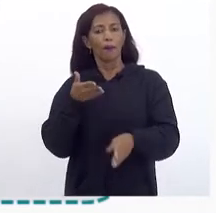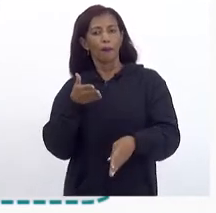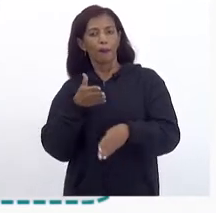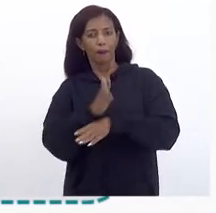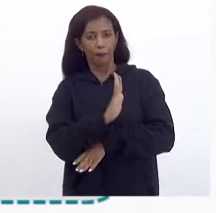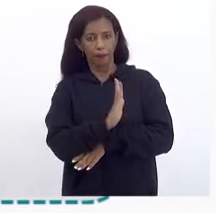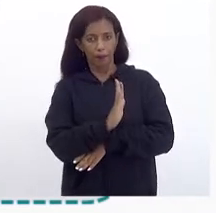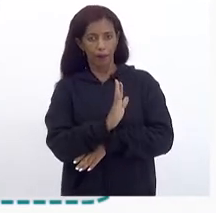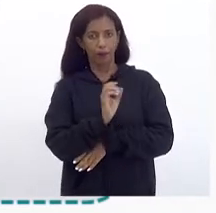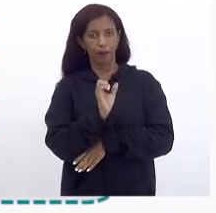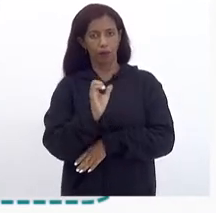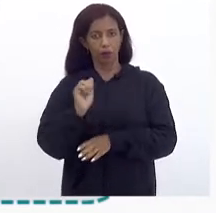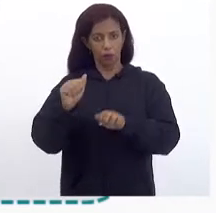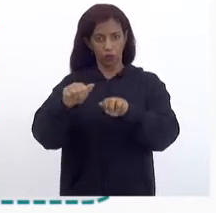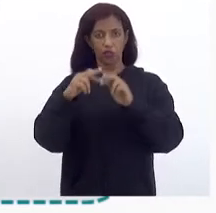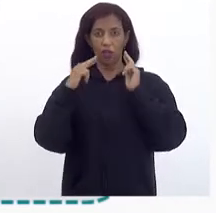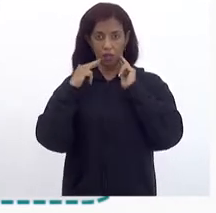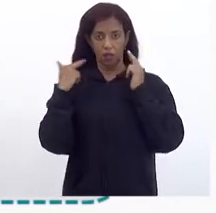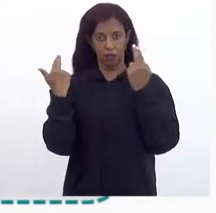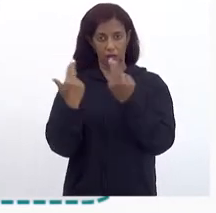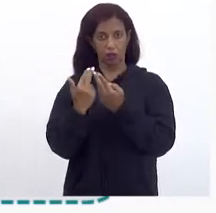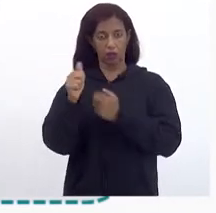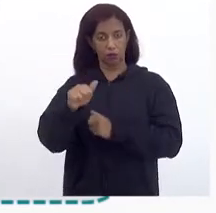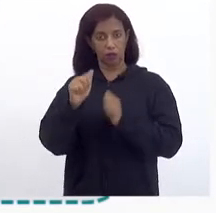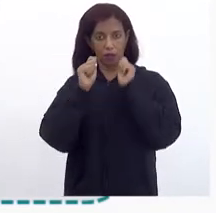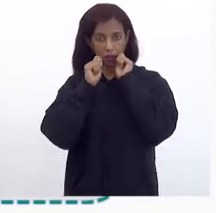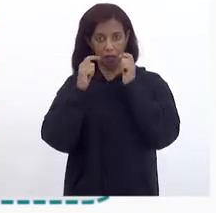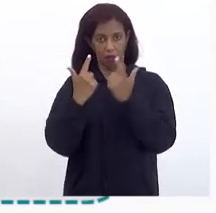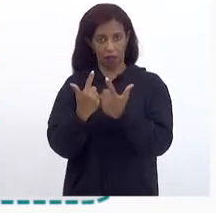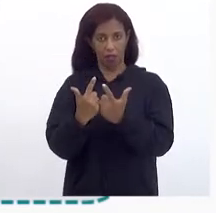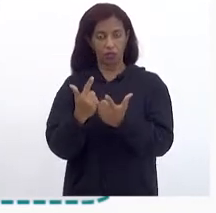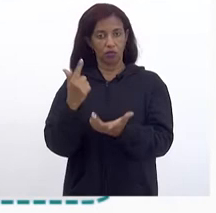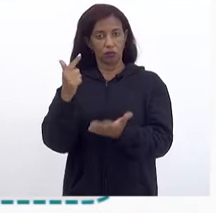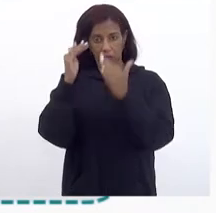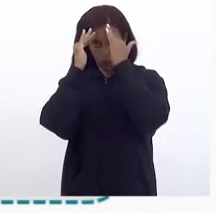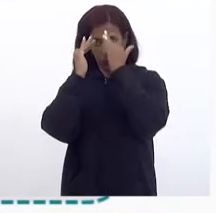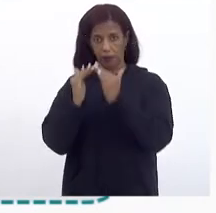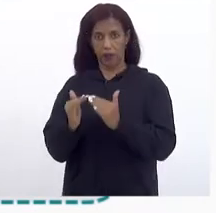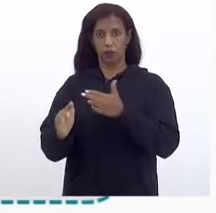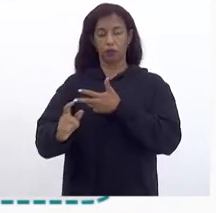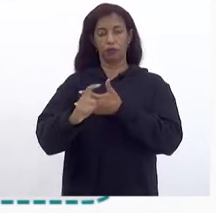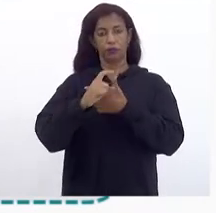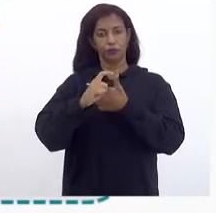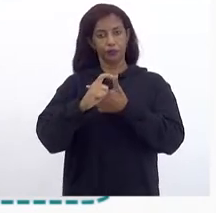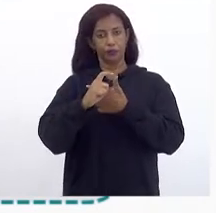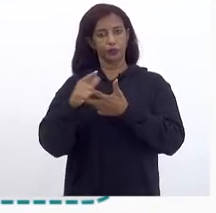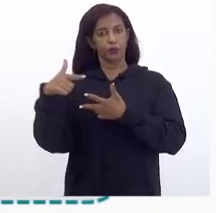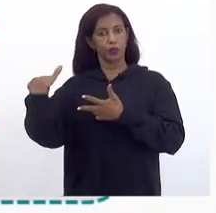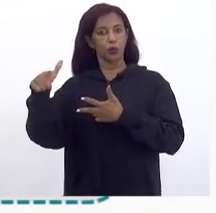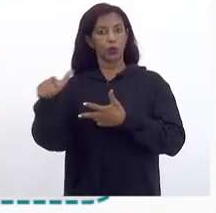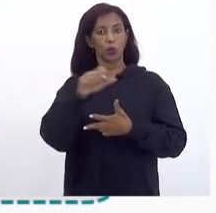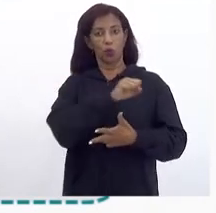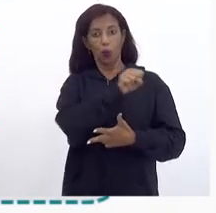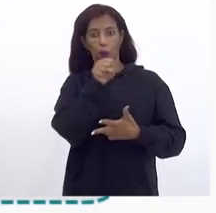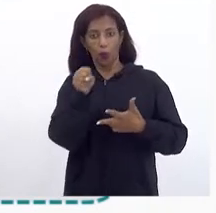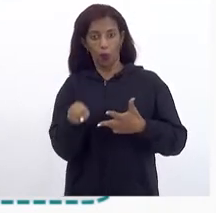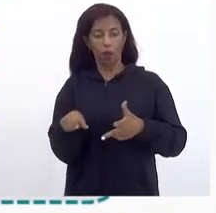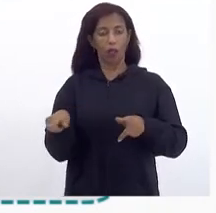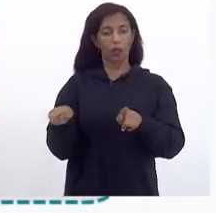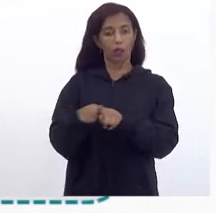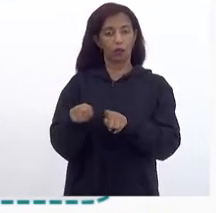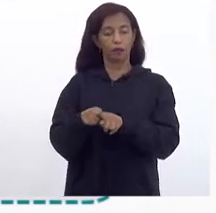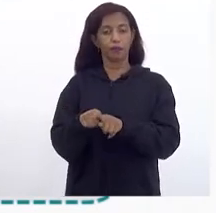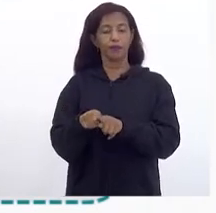Aí na Assembleia Legislativa E que está sendo cumprido Pelo Executivo E pelos outros poderes Mas ao mesmo